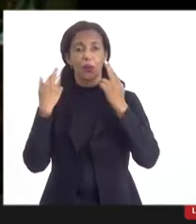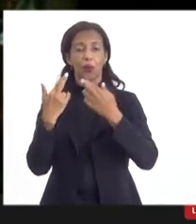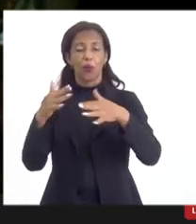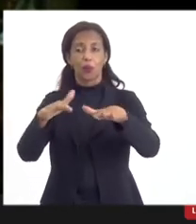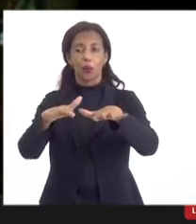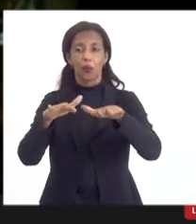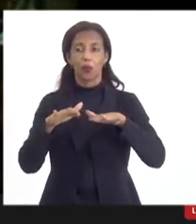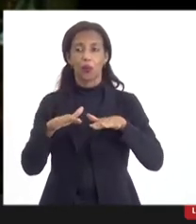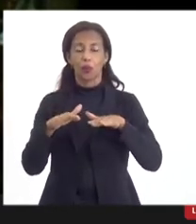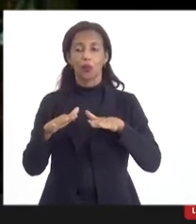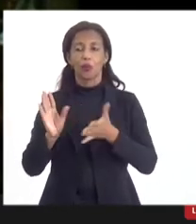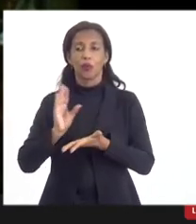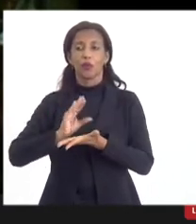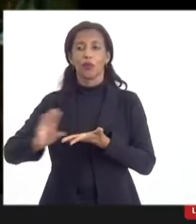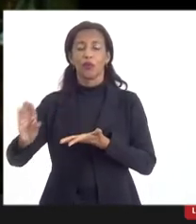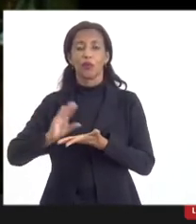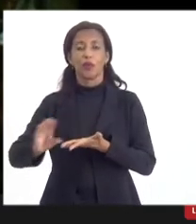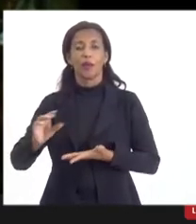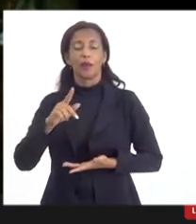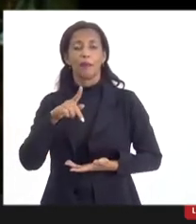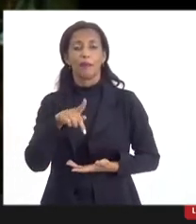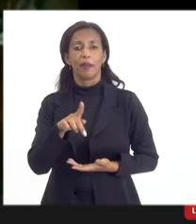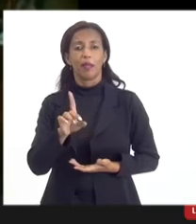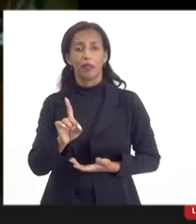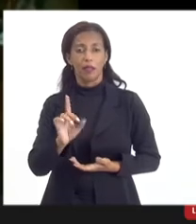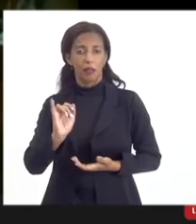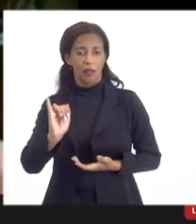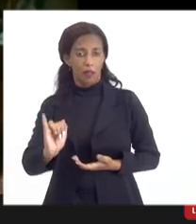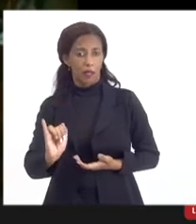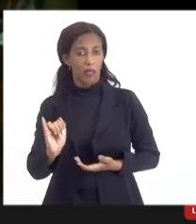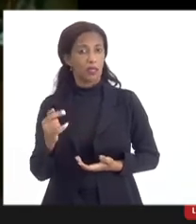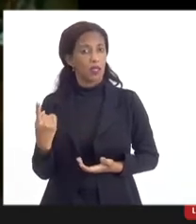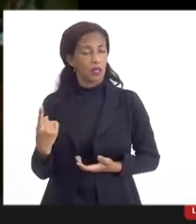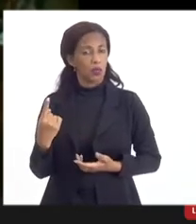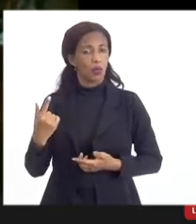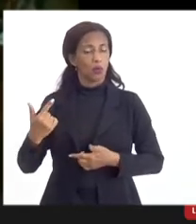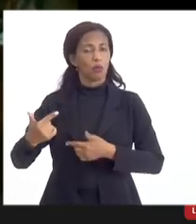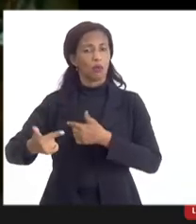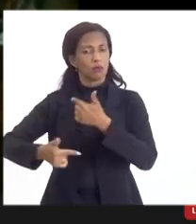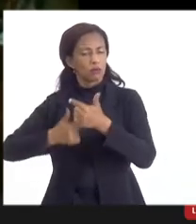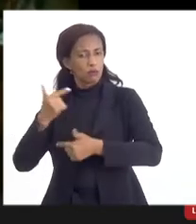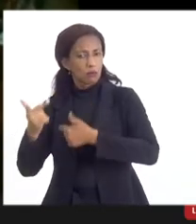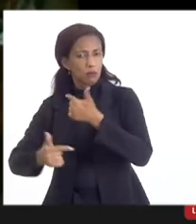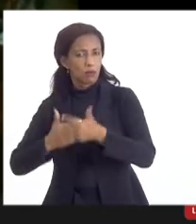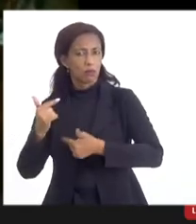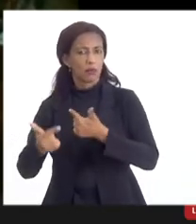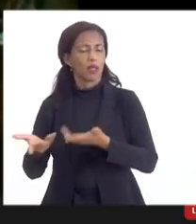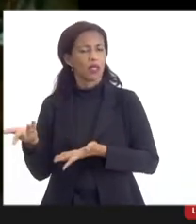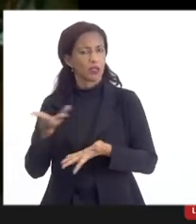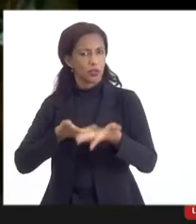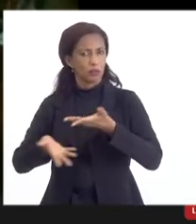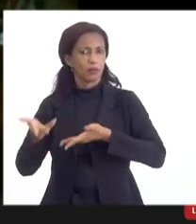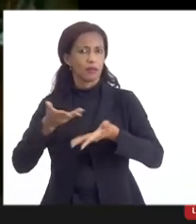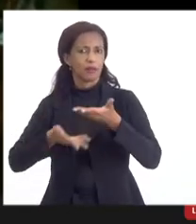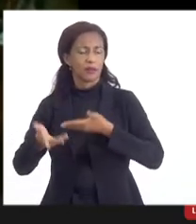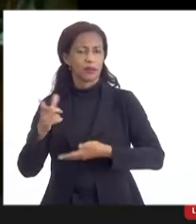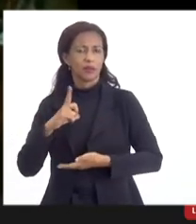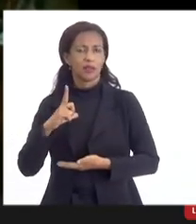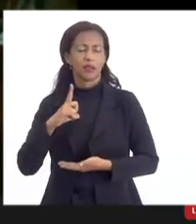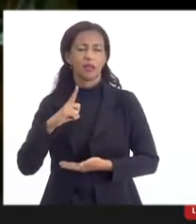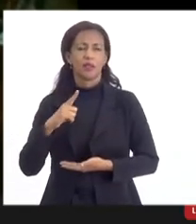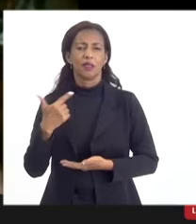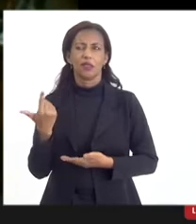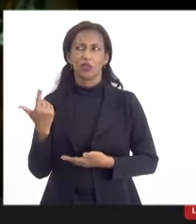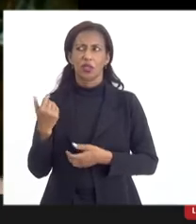sobre as verbas de PDI e uma das lutas que a Magda sabe que a gente participa desde um